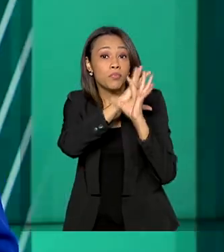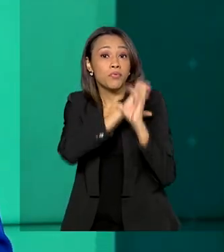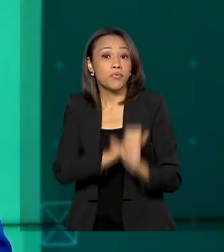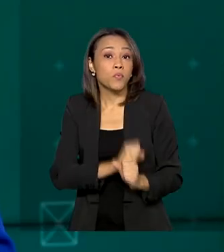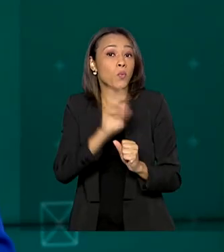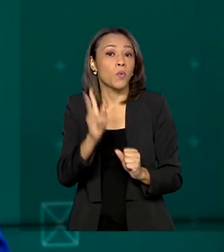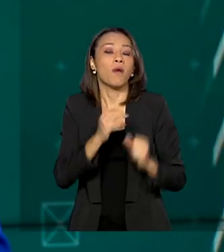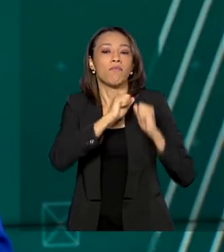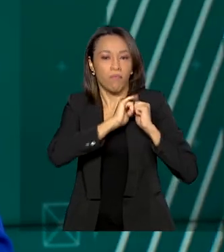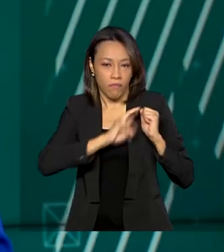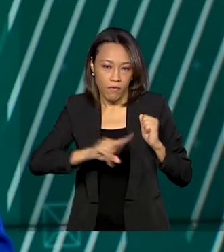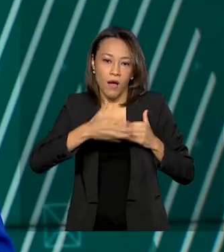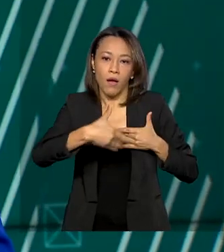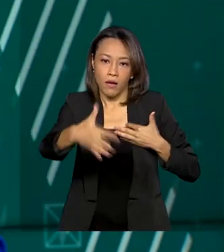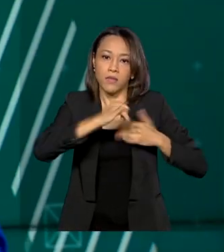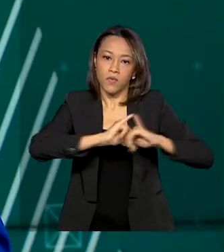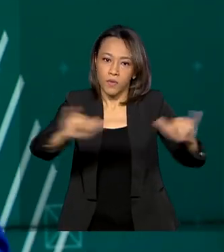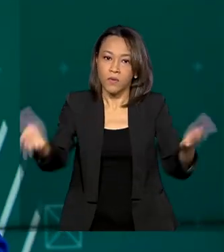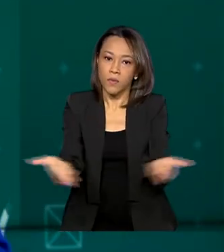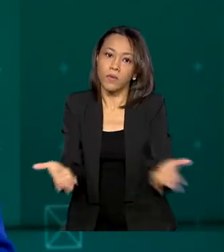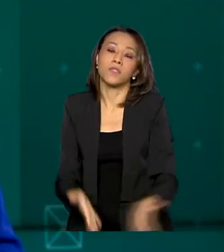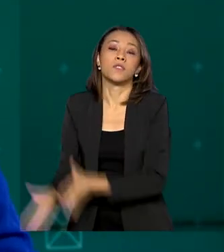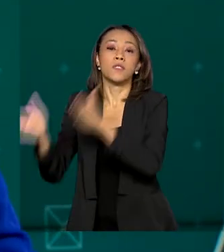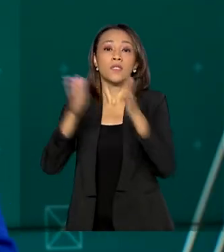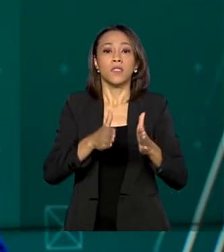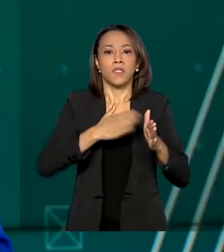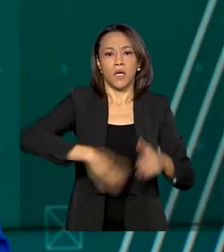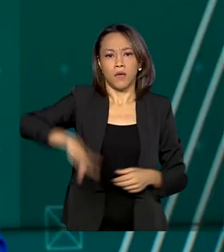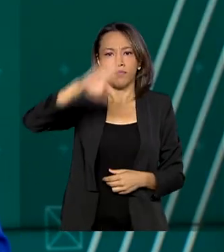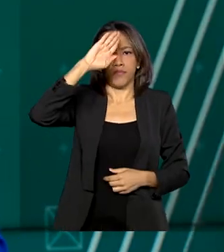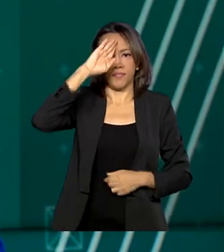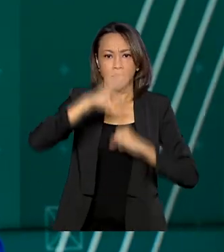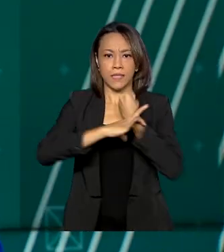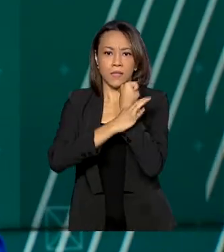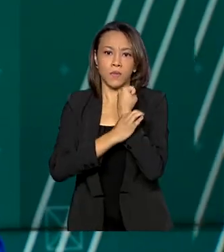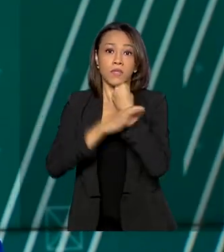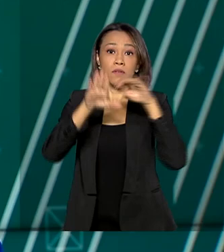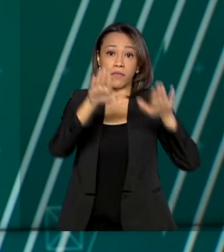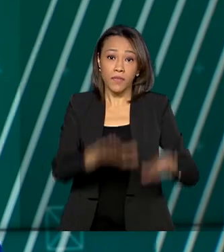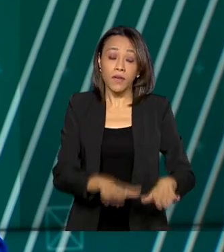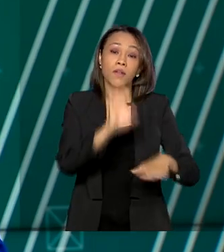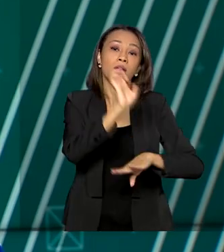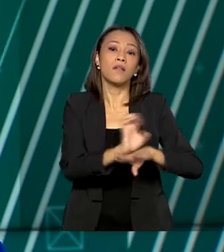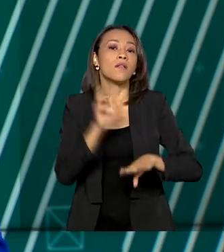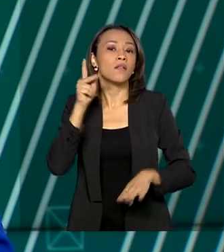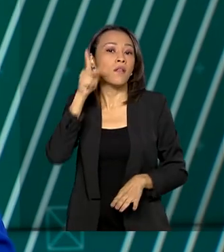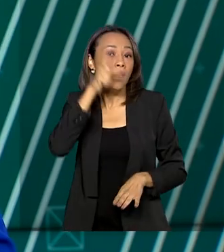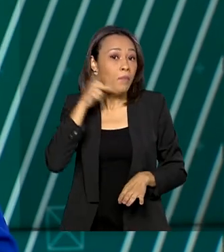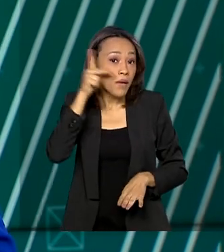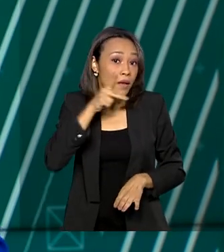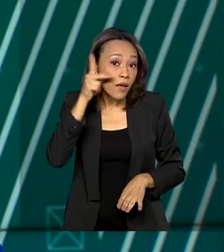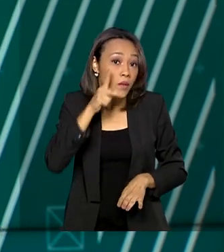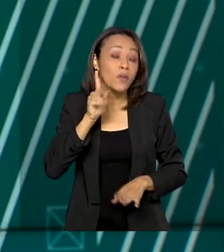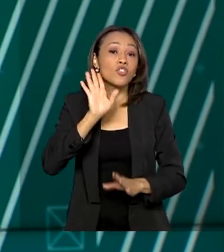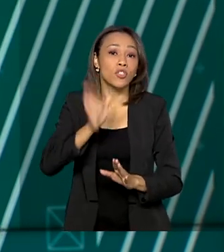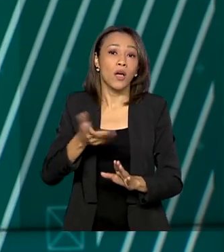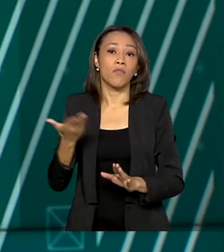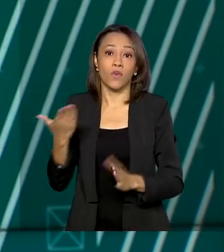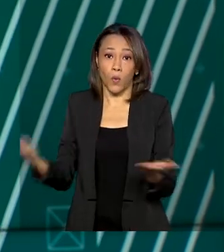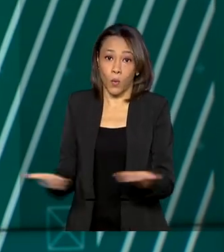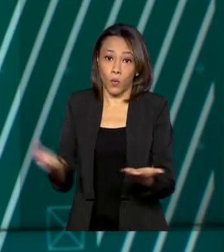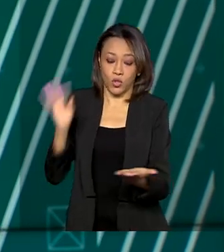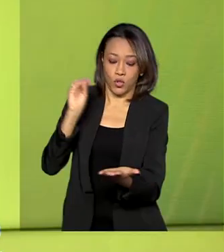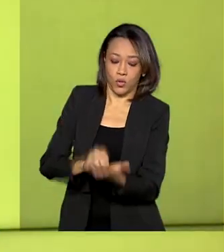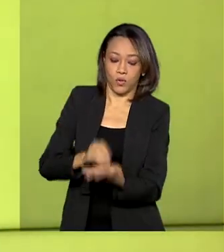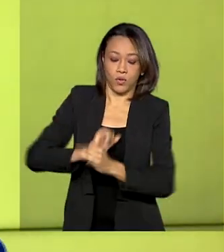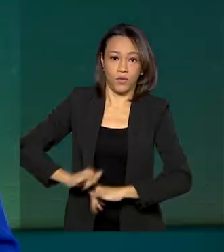E a Força Nacional de Segurança Pública vai permanecer até 9 de janeiro na Paraíba. A prorrogação foi publicada no Diário Oficial da União de hoje.